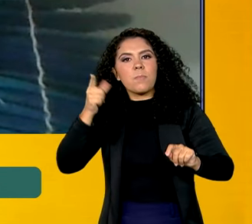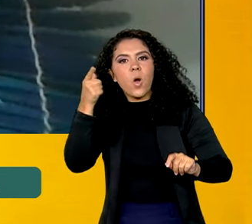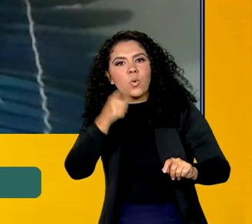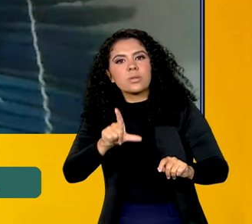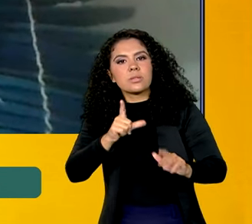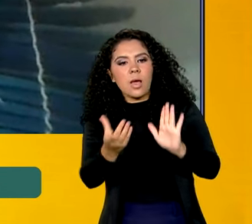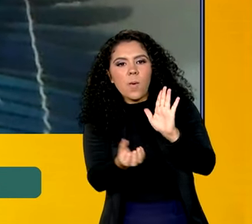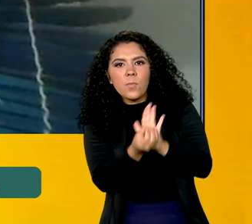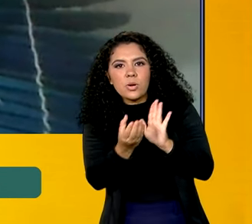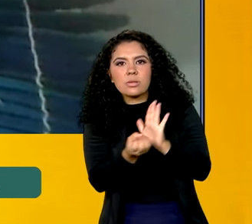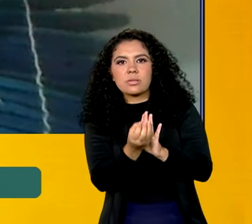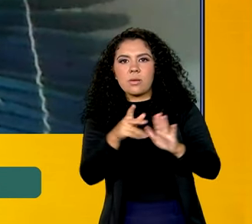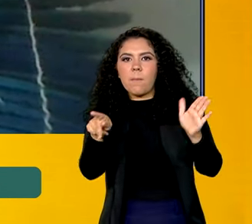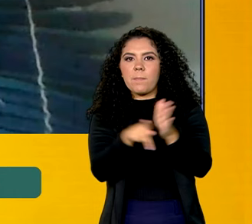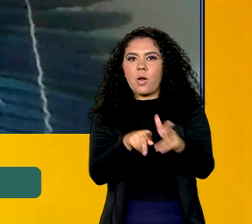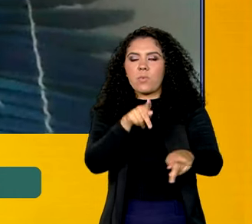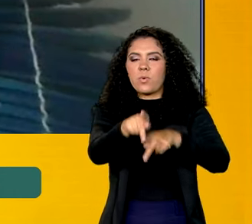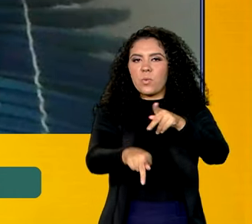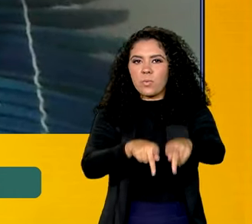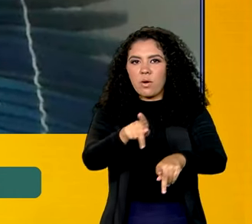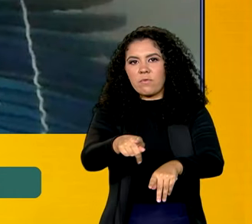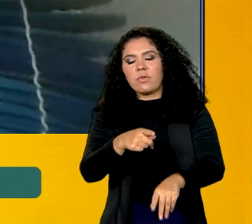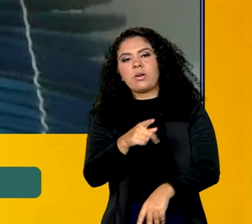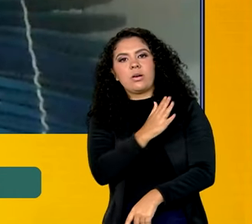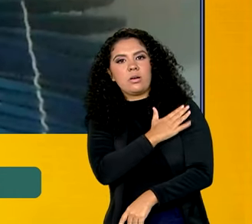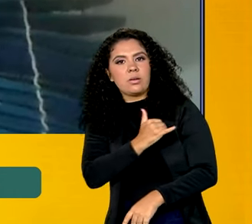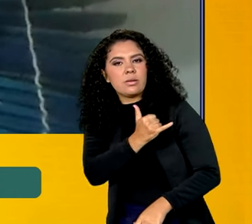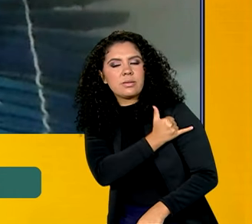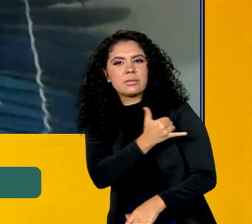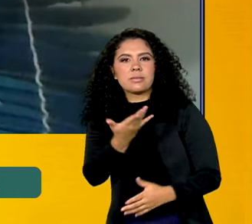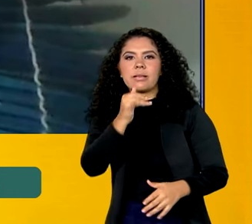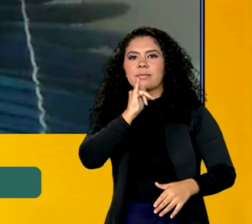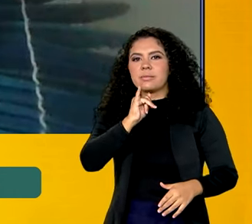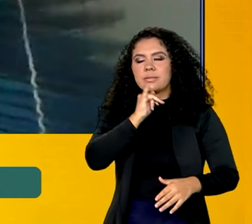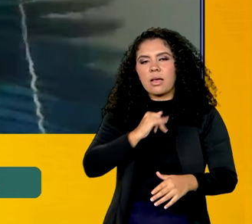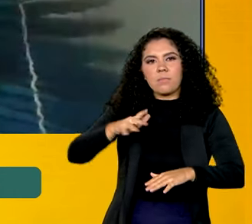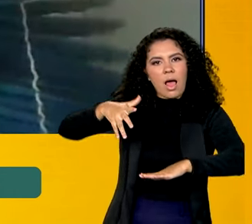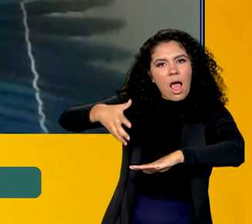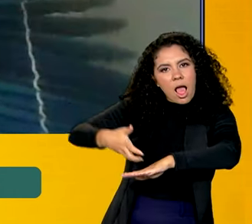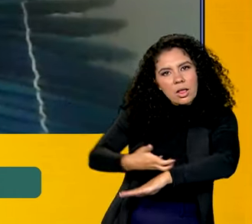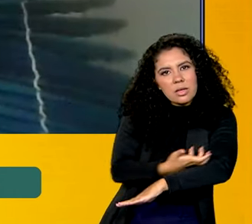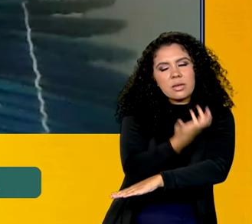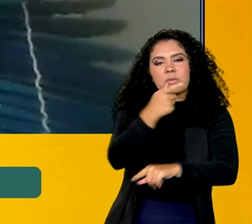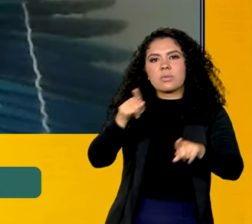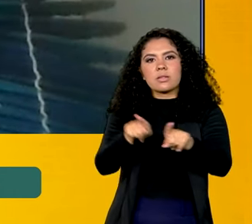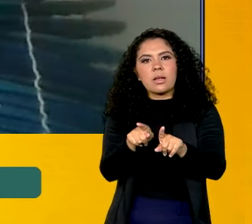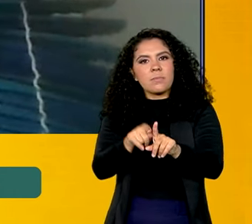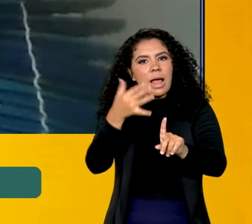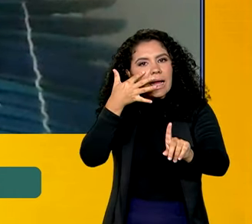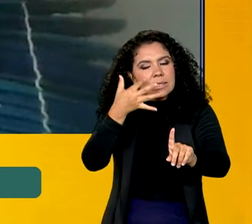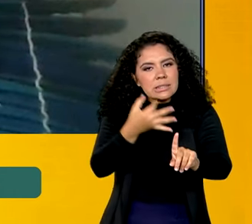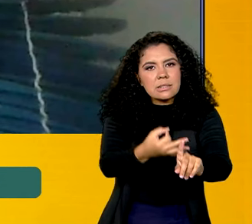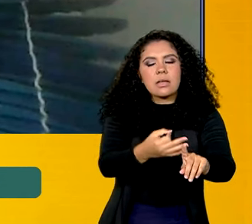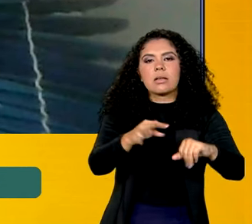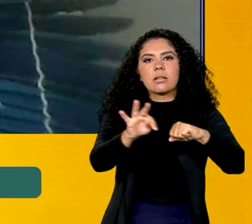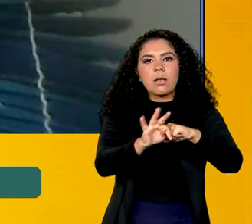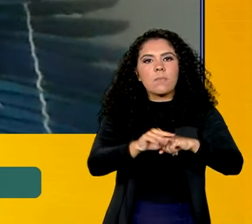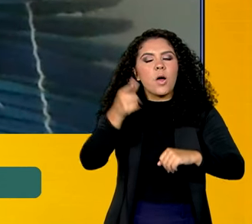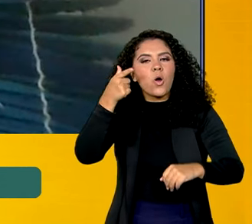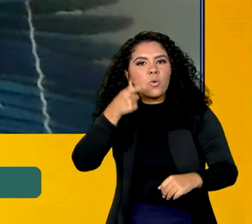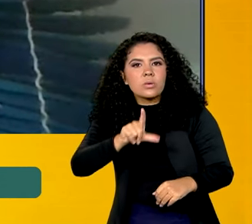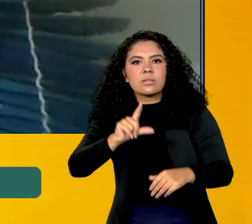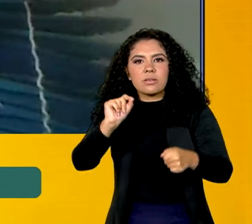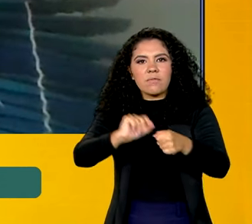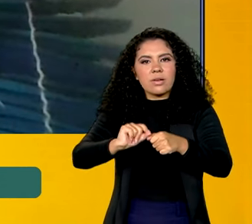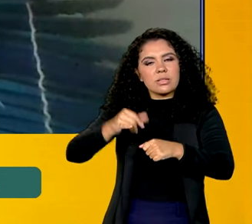Yanomamis. Estão sendo entregues ferramentas agrícolas, assistência técnica para recomposição das